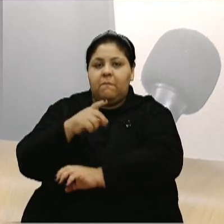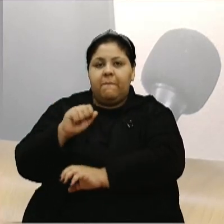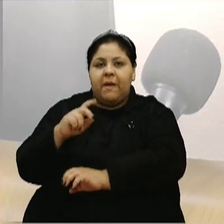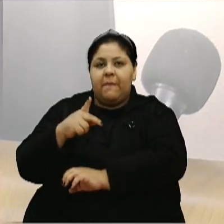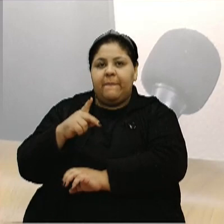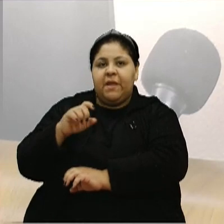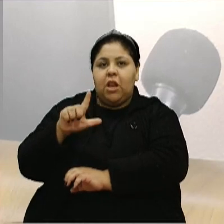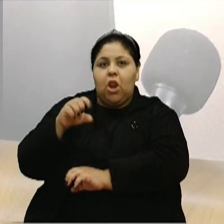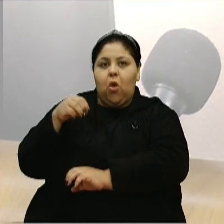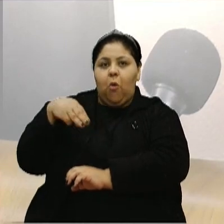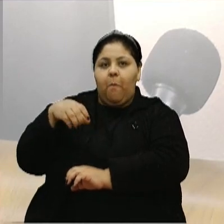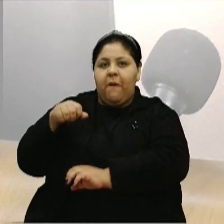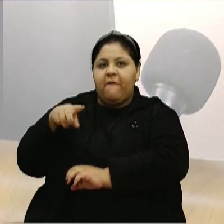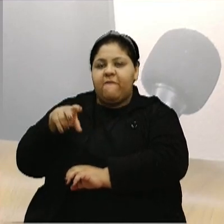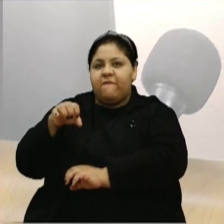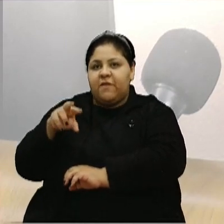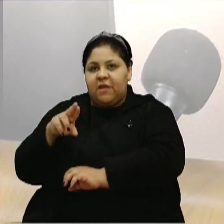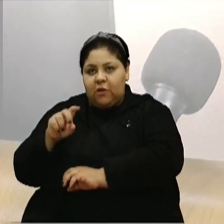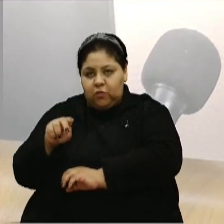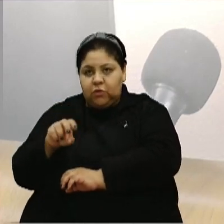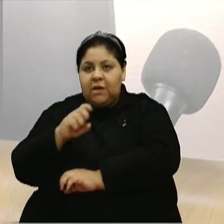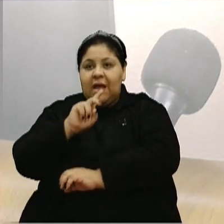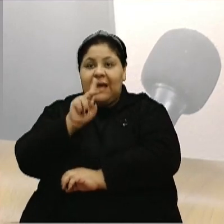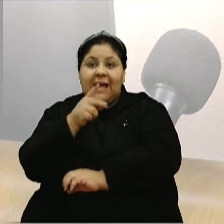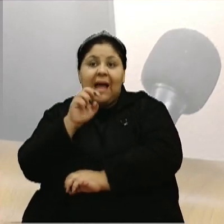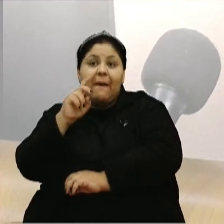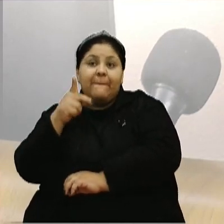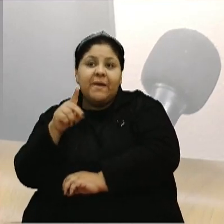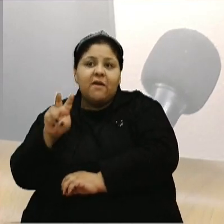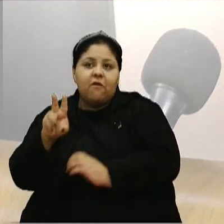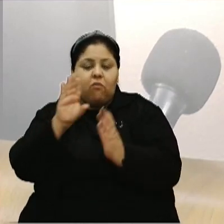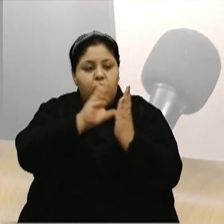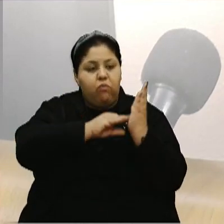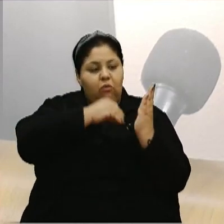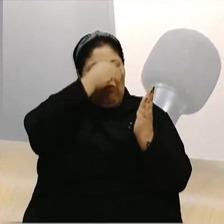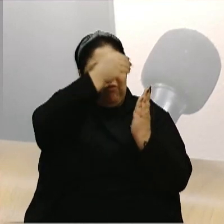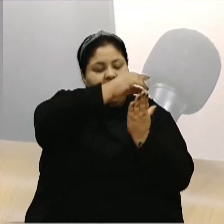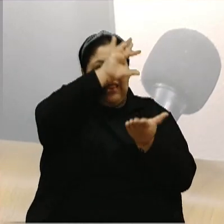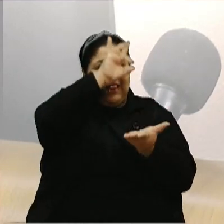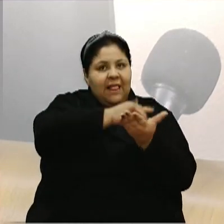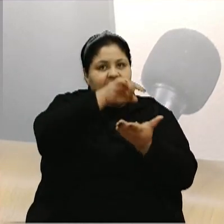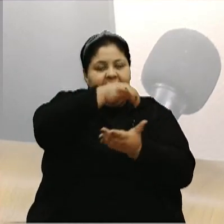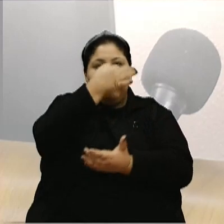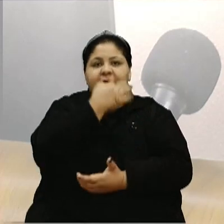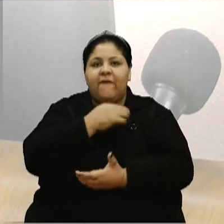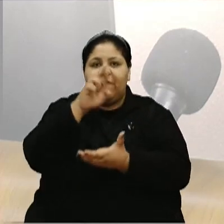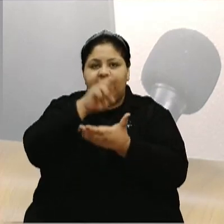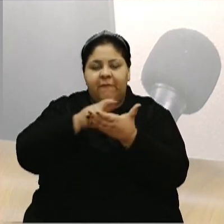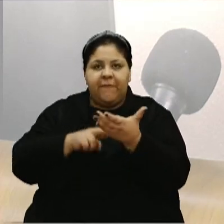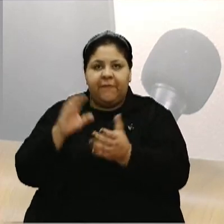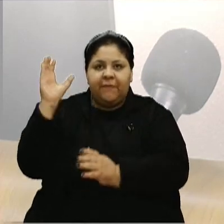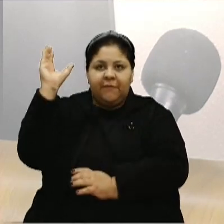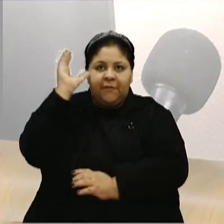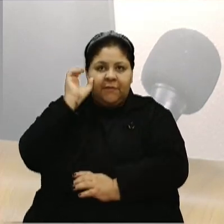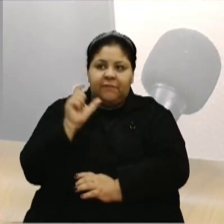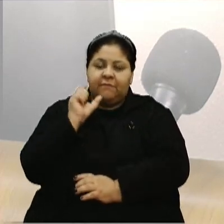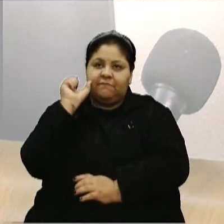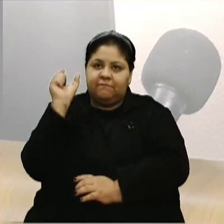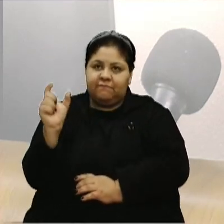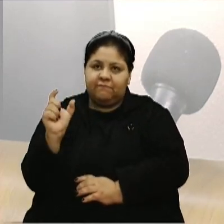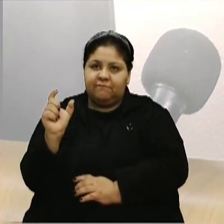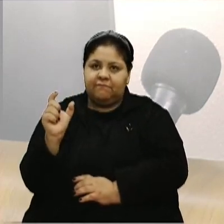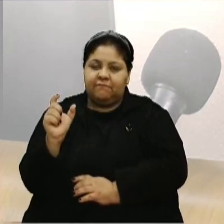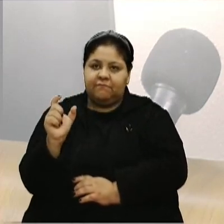humano, o HPV, combate e prevenção, no calendário do município de Caxias do Sul. Relator, vereador Cadori. Com a